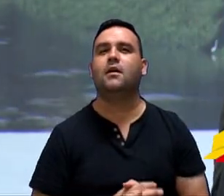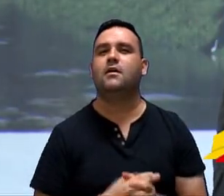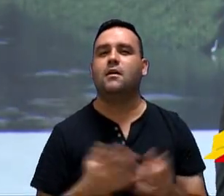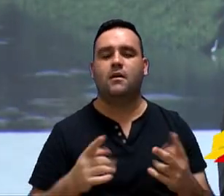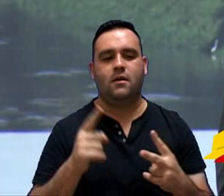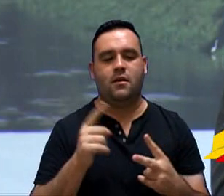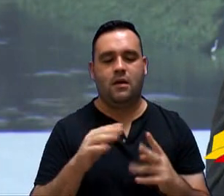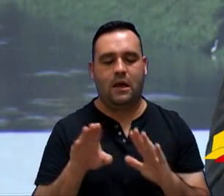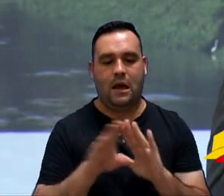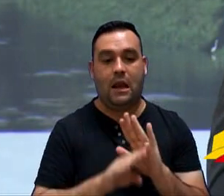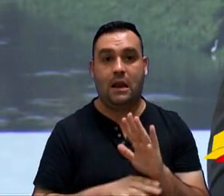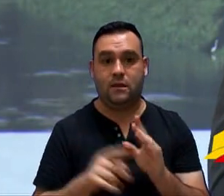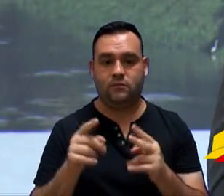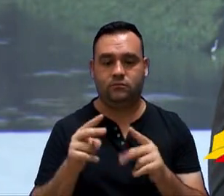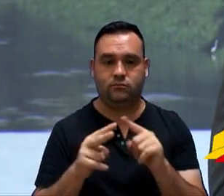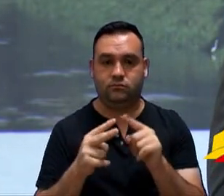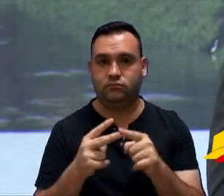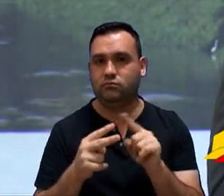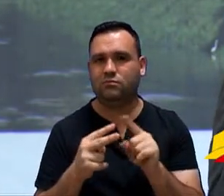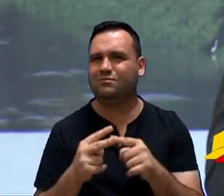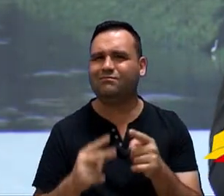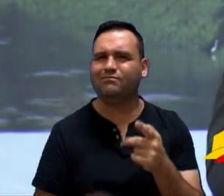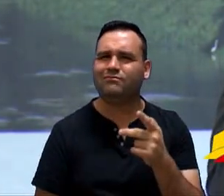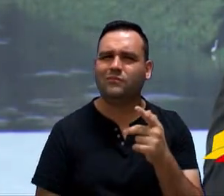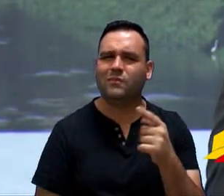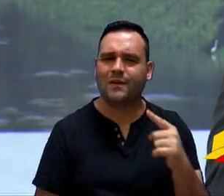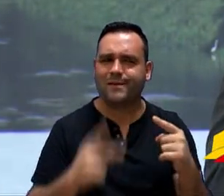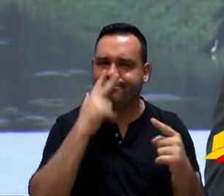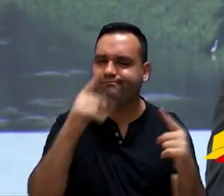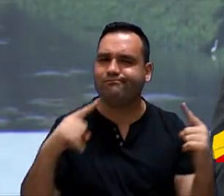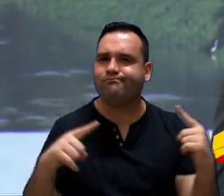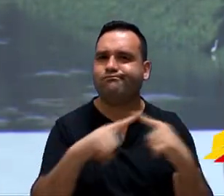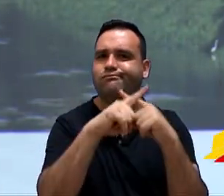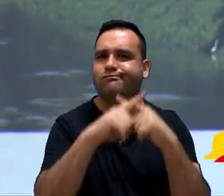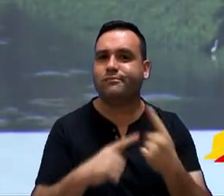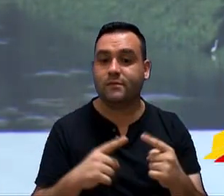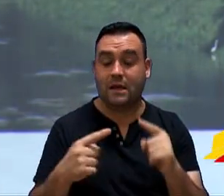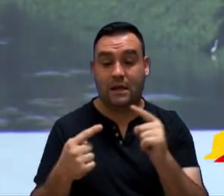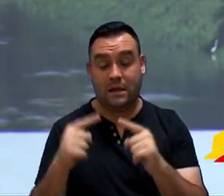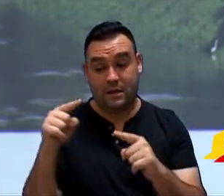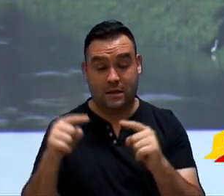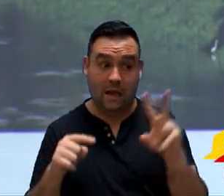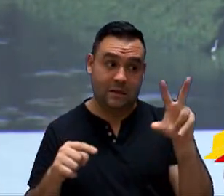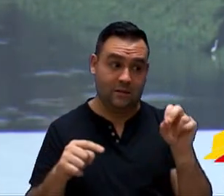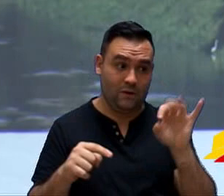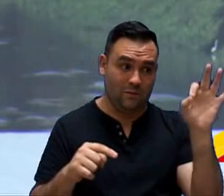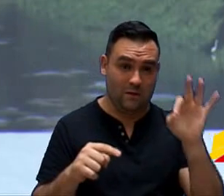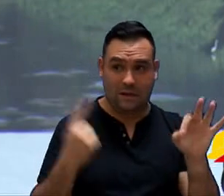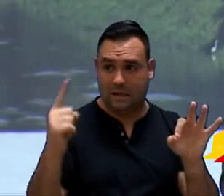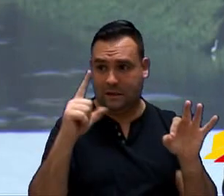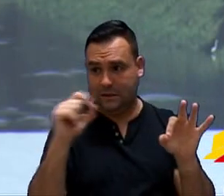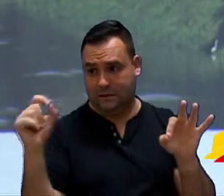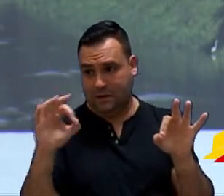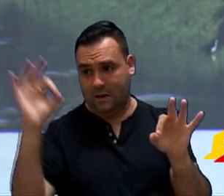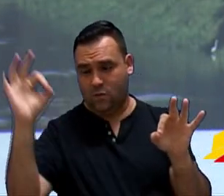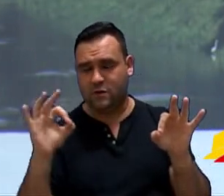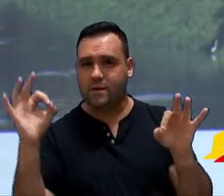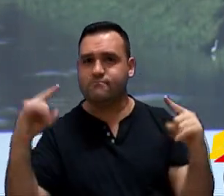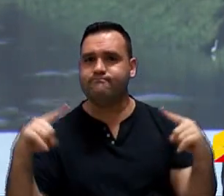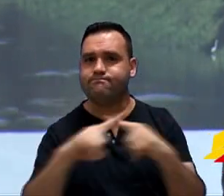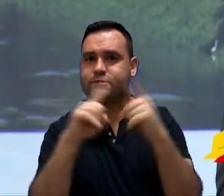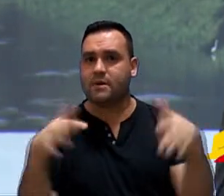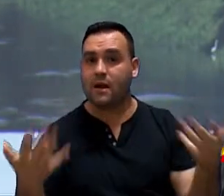Essas duas leis não estão se conversando. Uma está falando de 50%, a outra está falando de 100%.